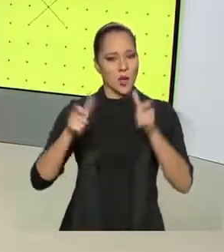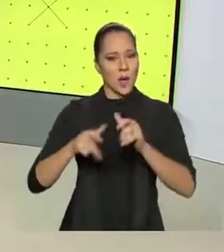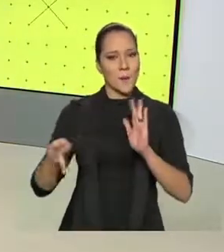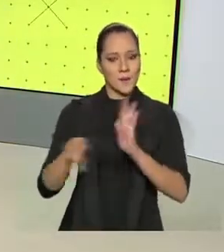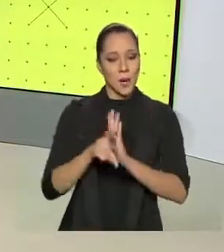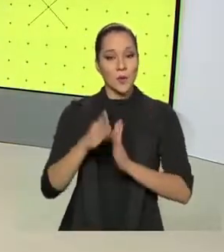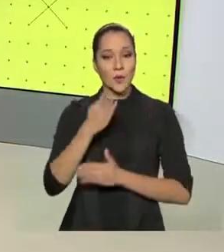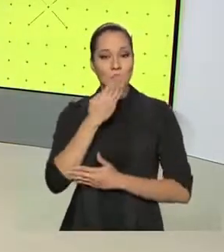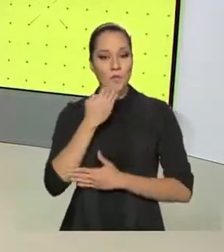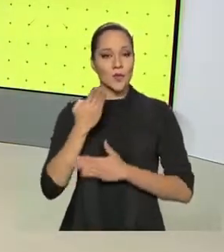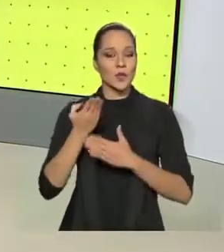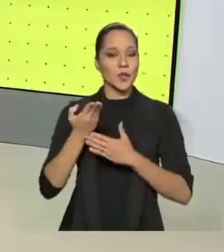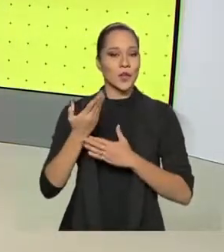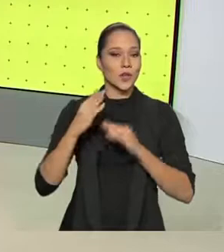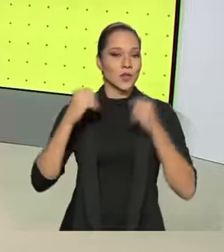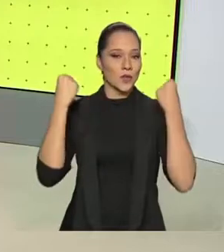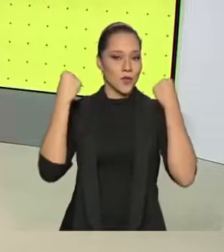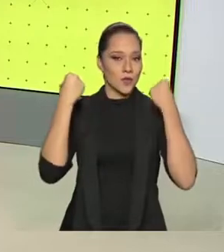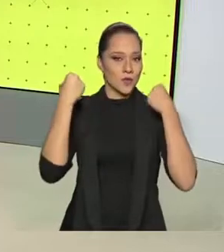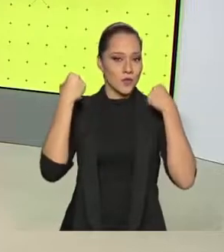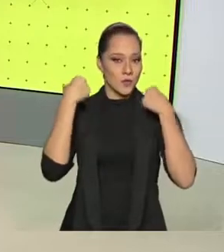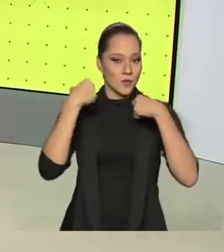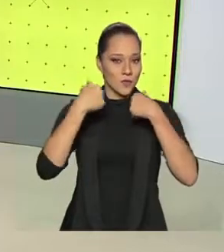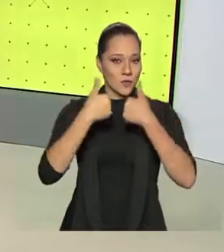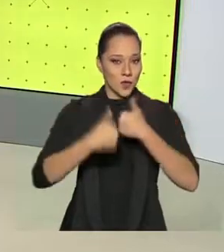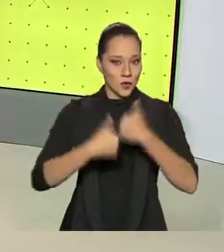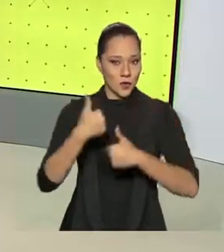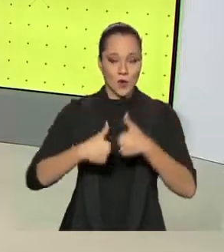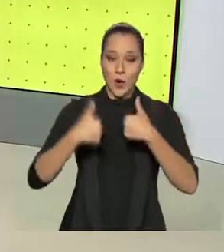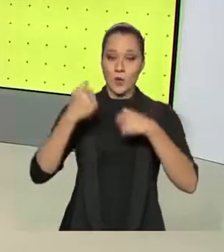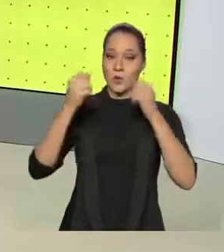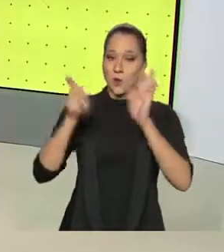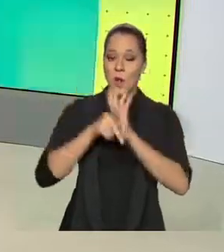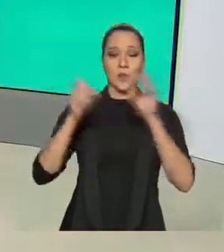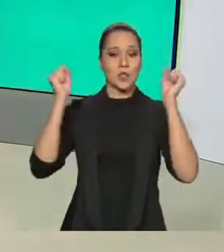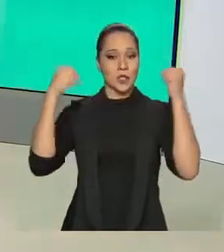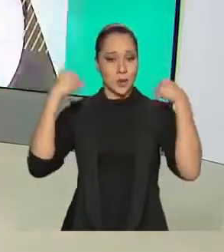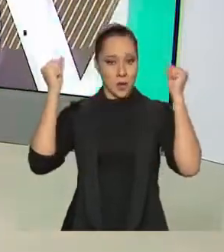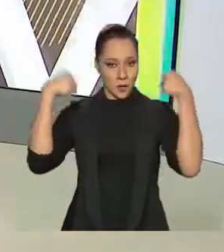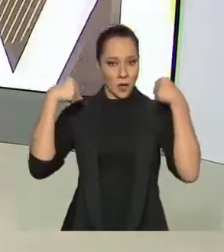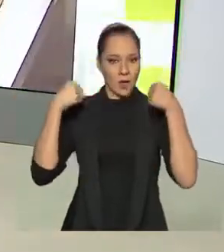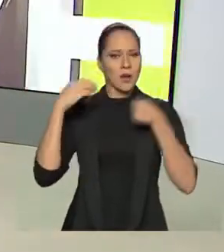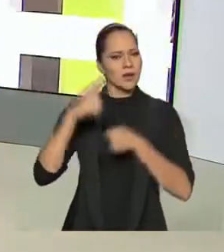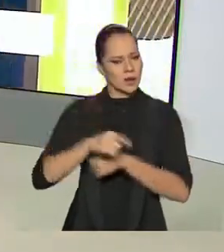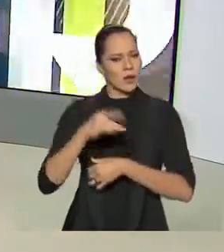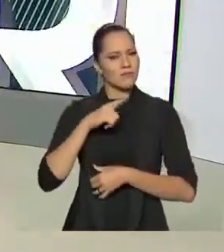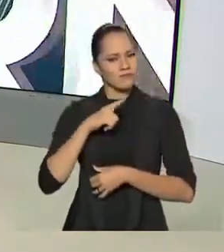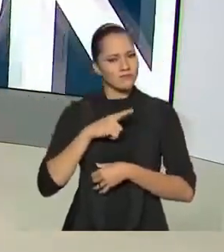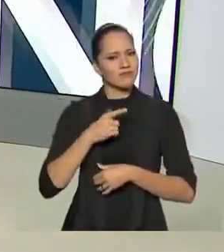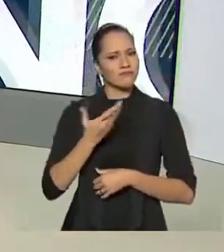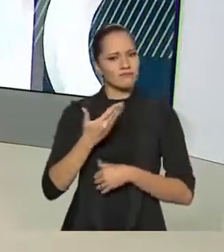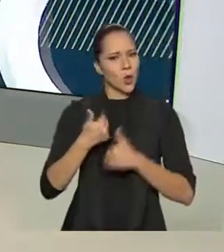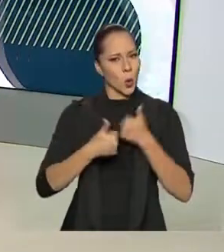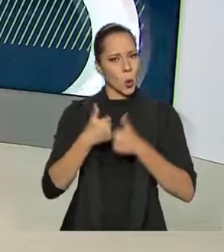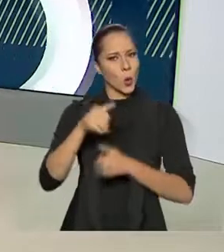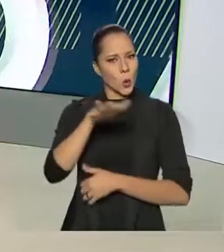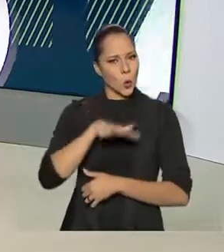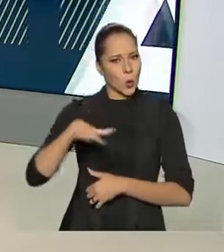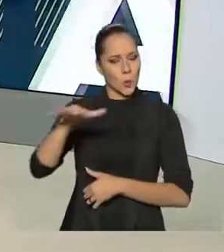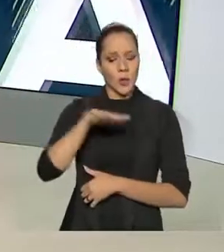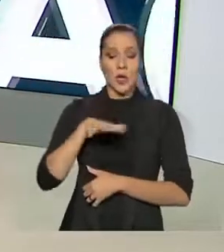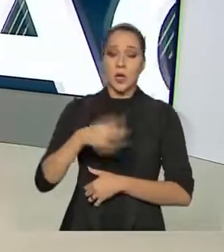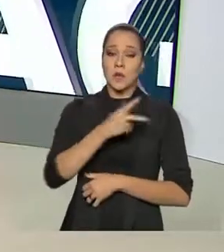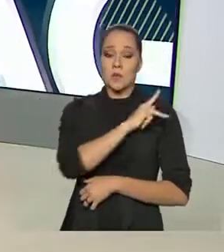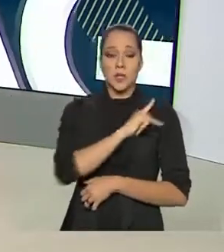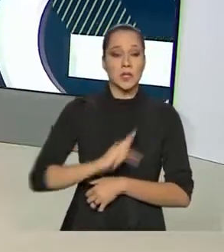de futebol, a Associação Chapecoense de Futebol. Um clube que tem bastante expressão no cenário nacional. E o